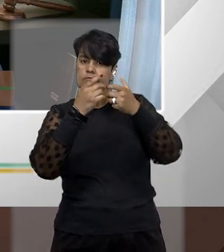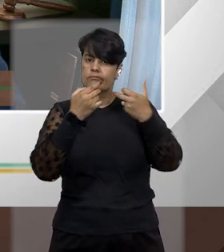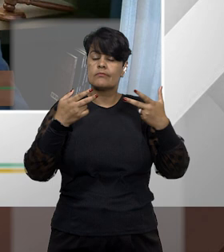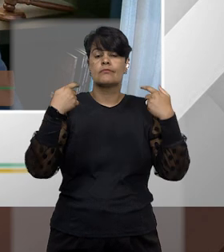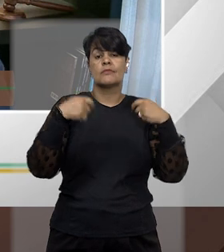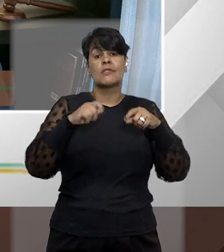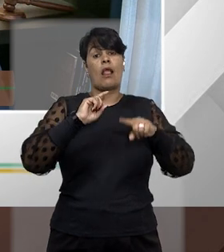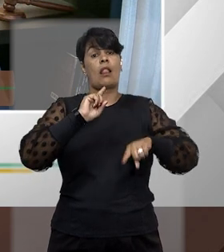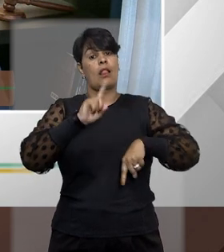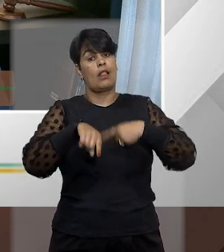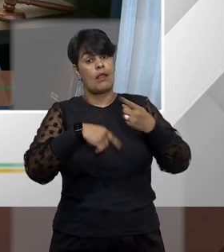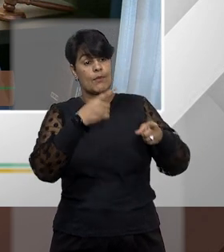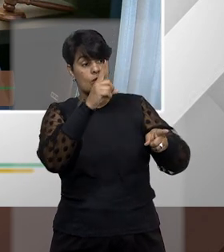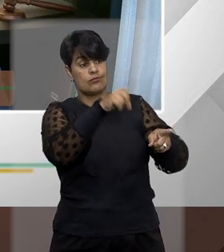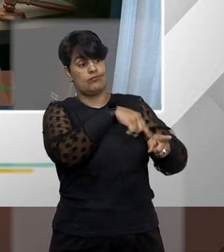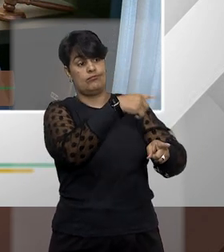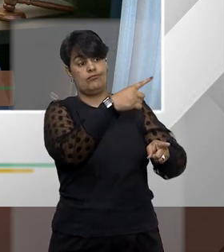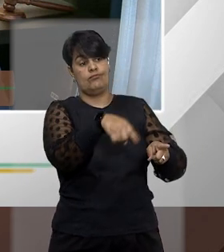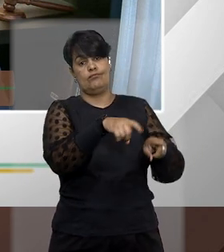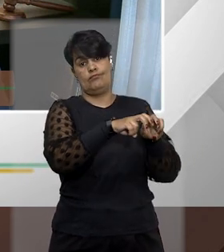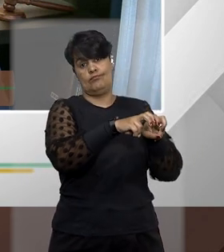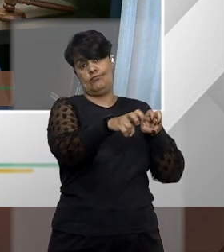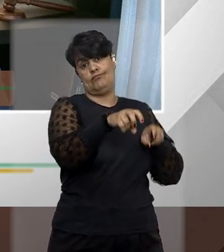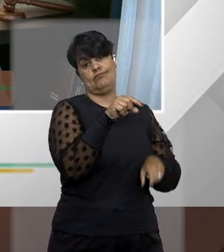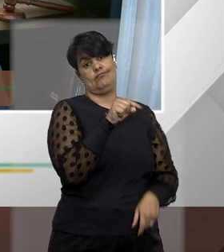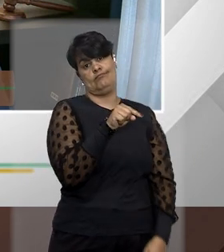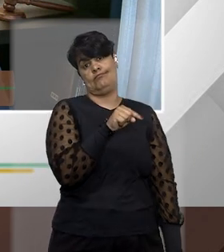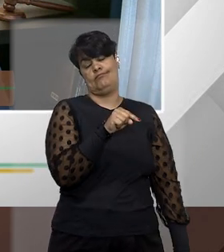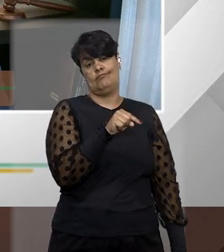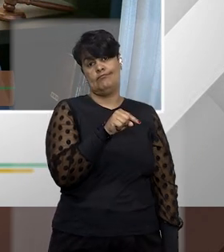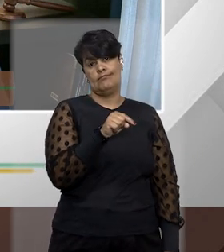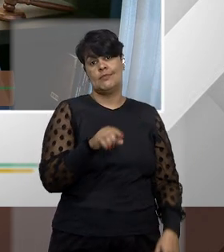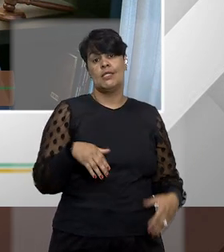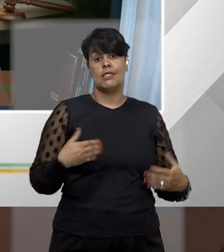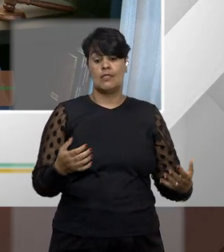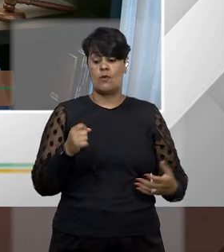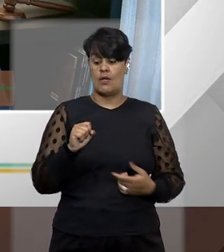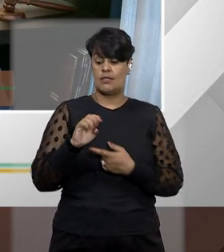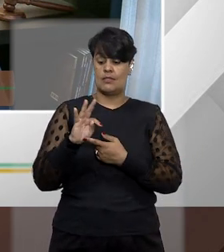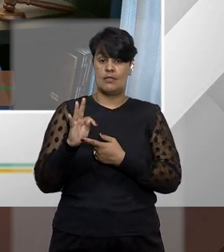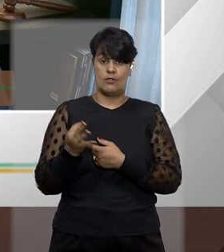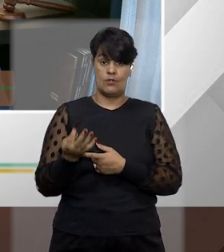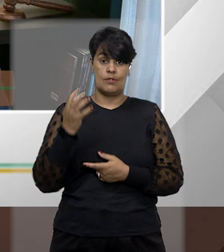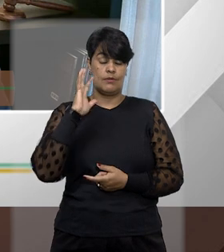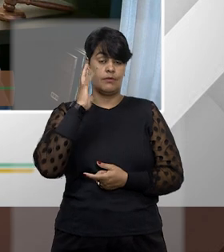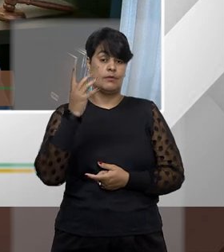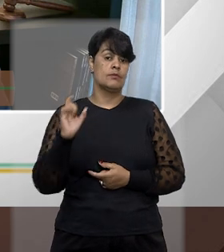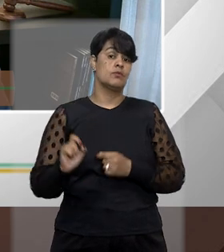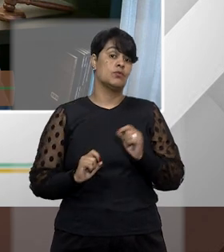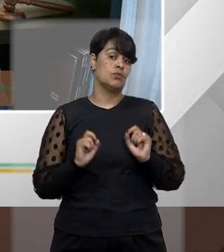anular aquele ato administrativo. isso que o STJ nesse julgado decidiu que